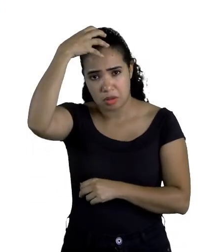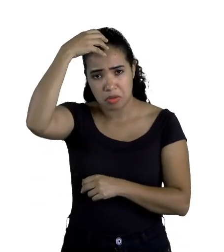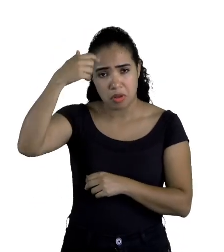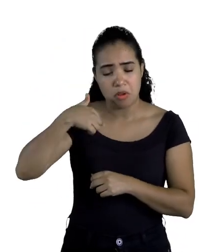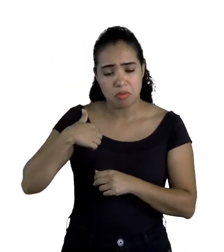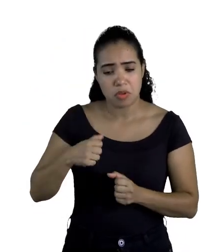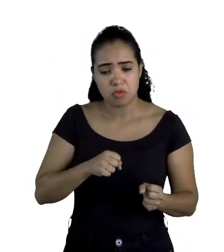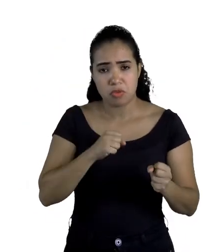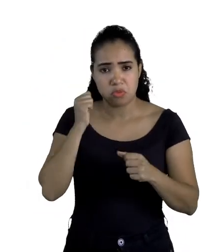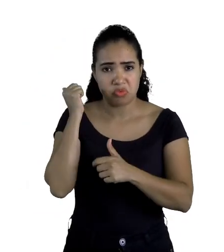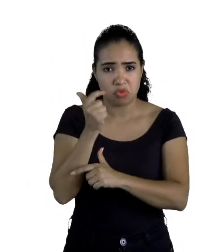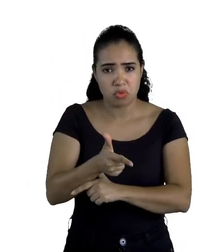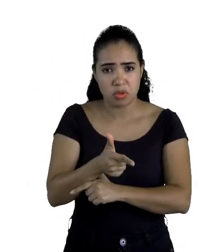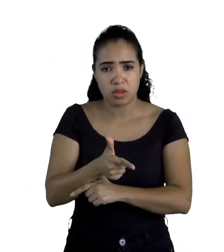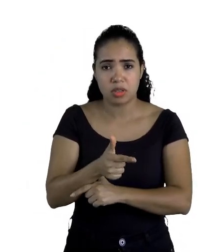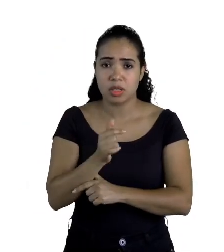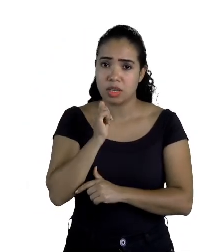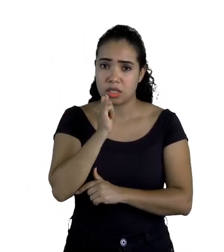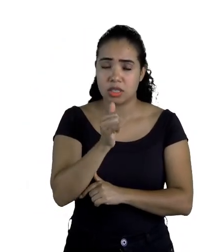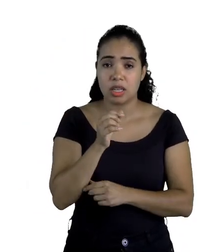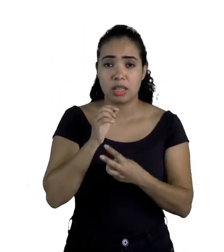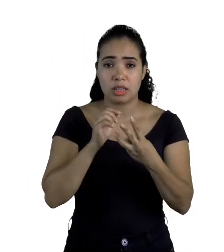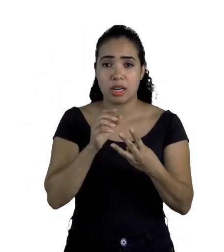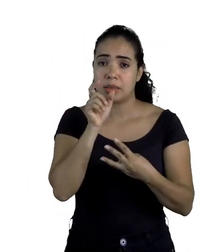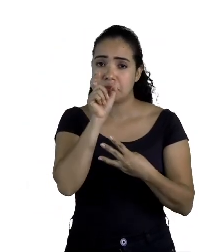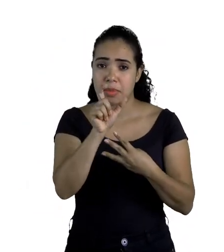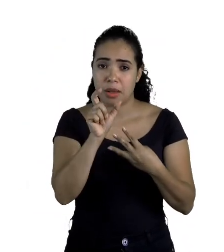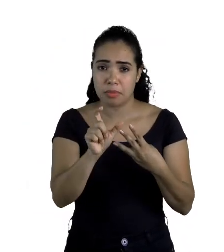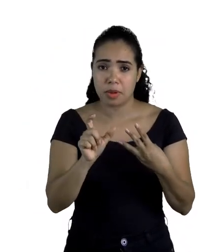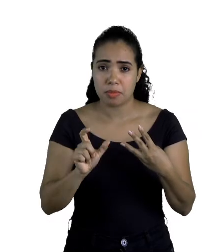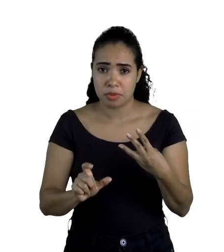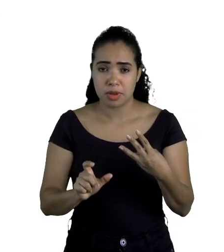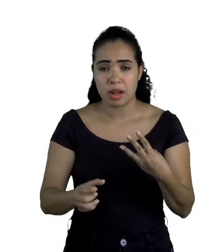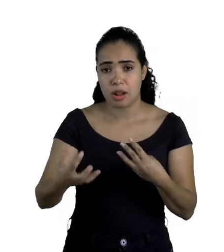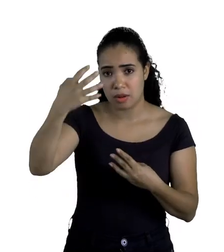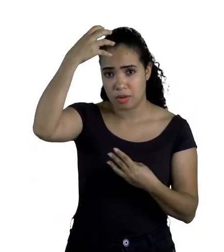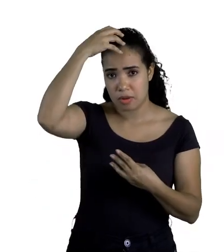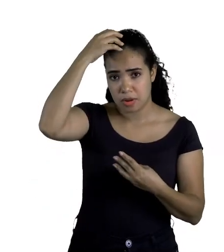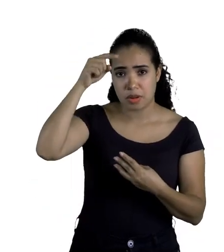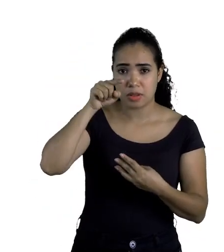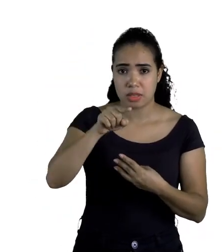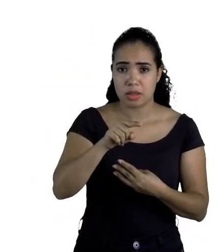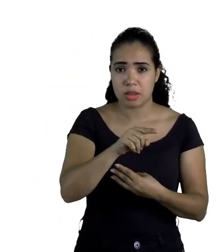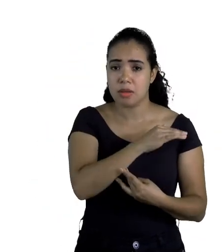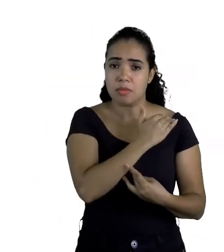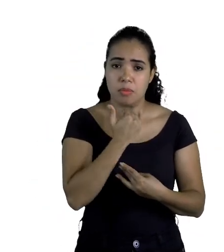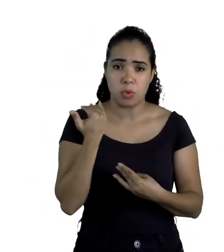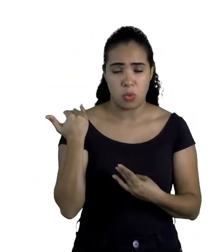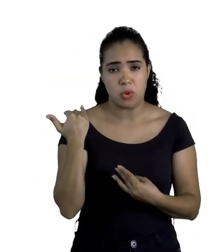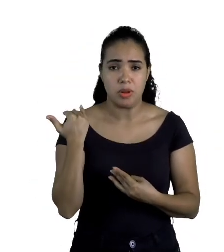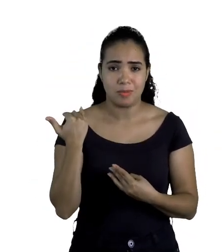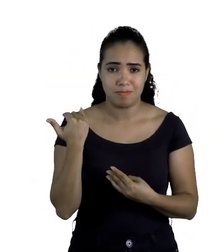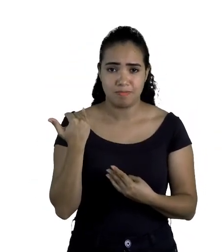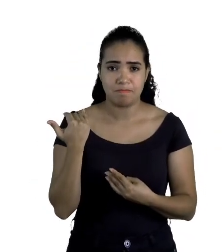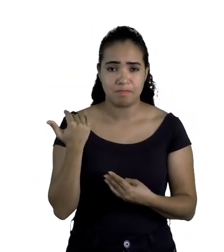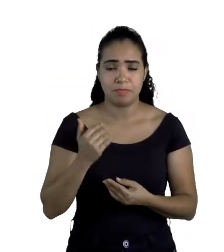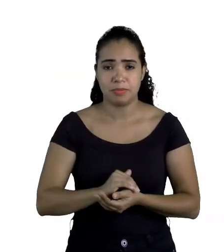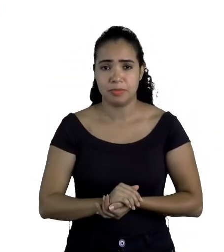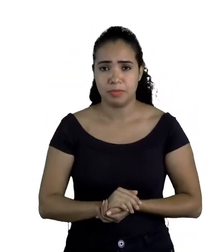Basta que eu diga três palavras para que rei meu senhor deixe de viver para sempre.